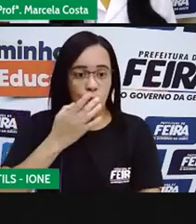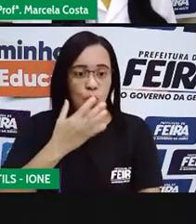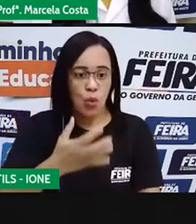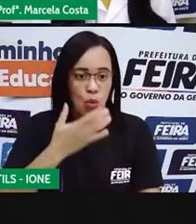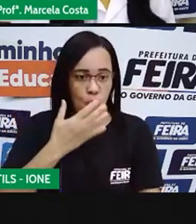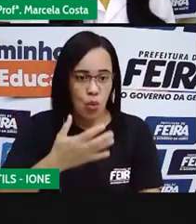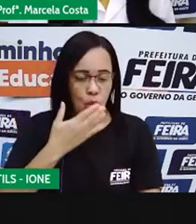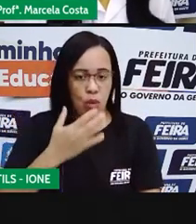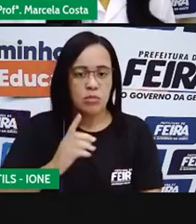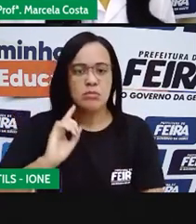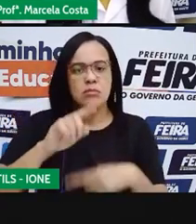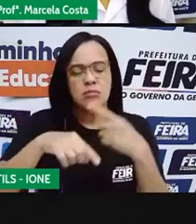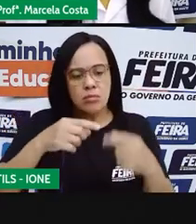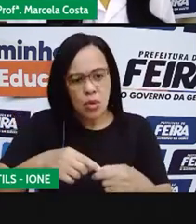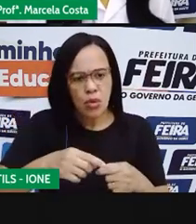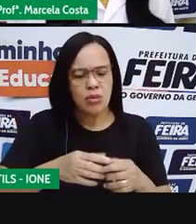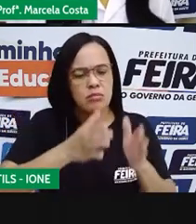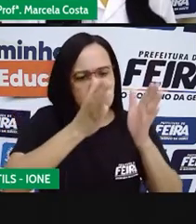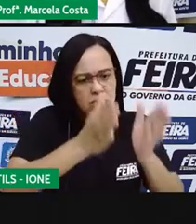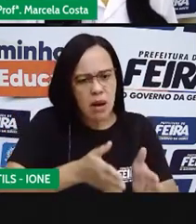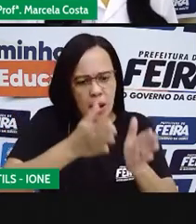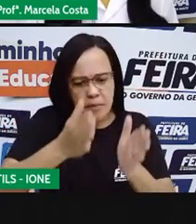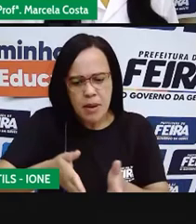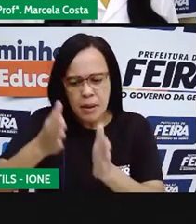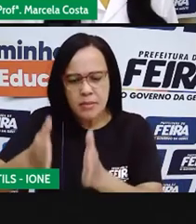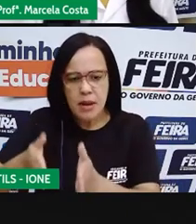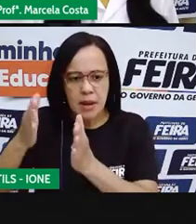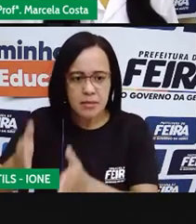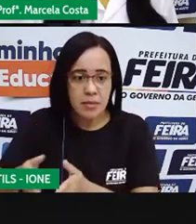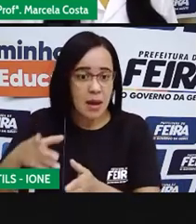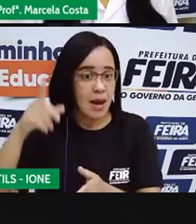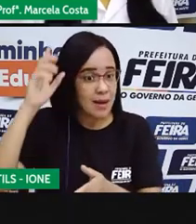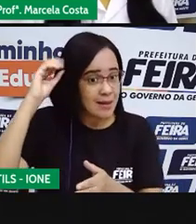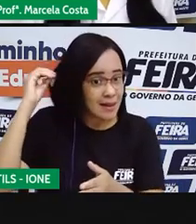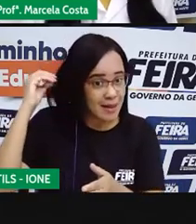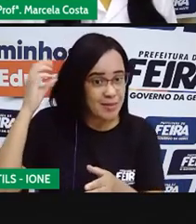separar personagens que têm cabelos castanhos.